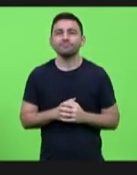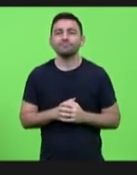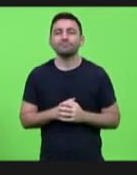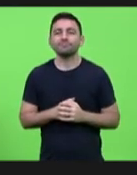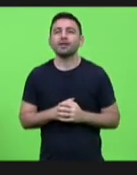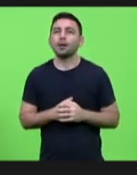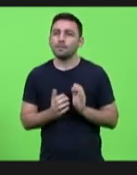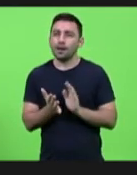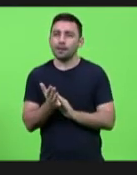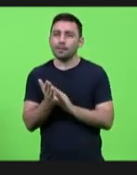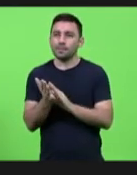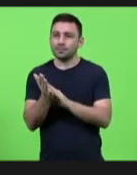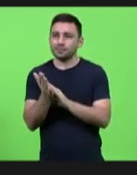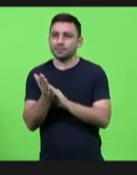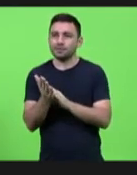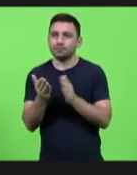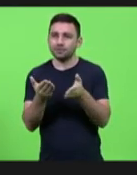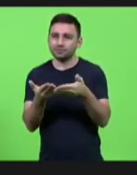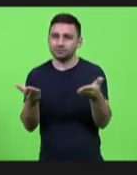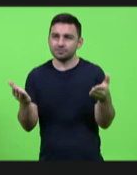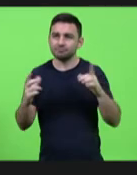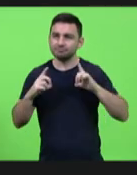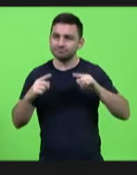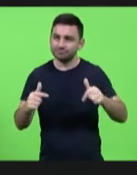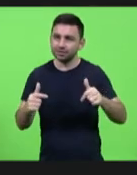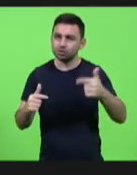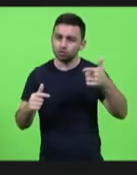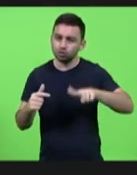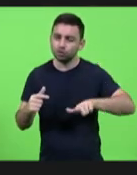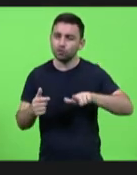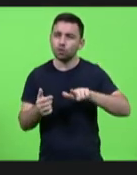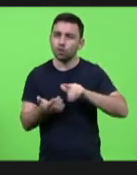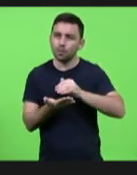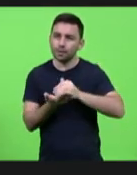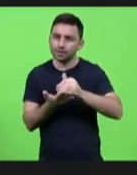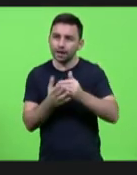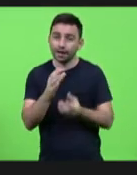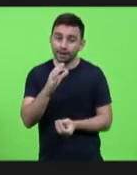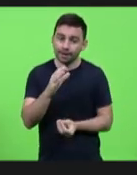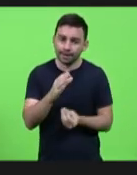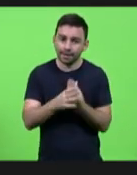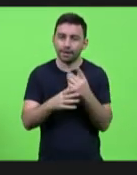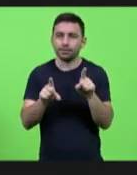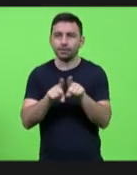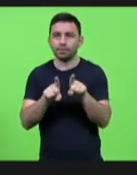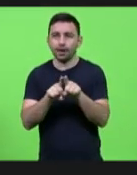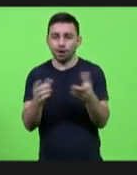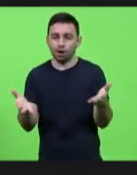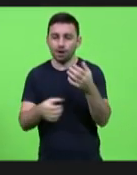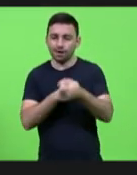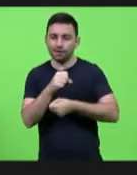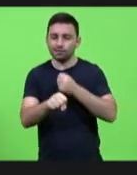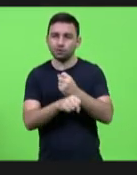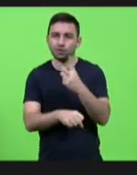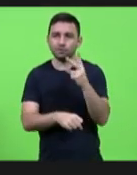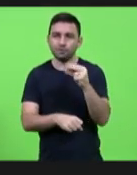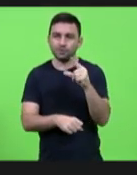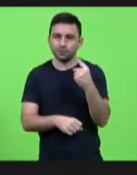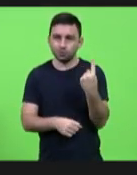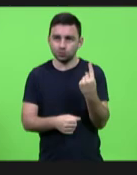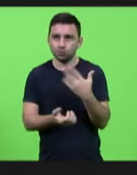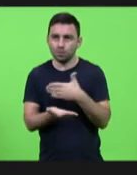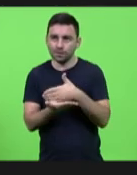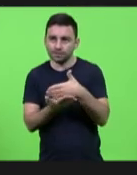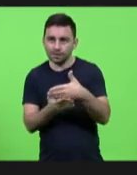que aproveito para parabenizar por essa iniciativa de reinstalar, de criar e de reinstalar, esse ano, a Frente Parlamentar em